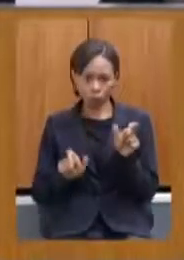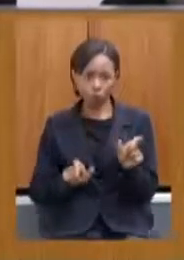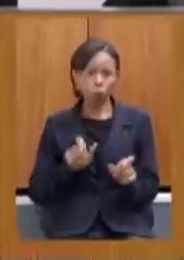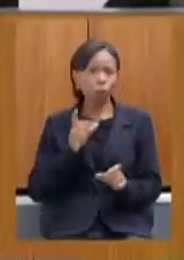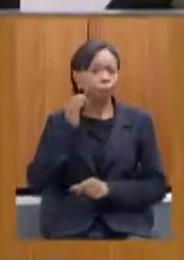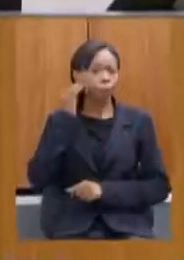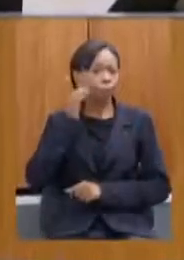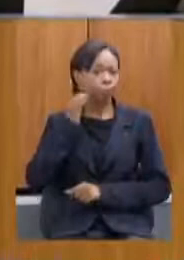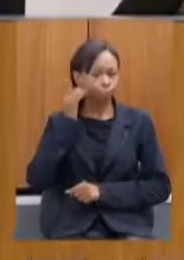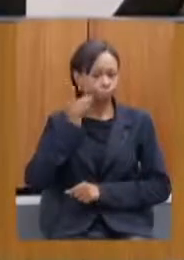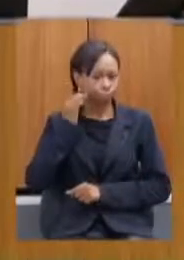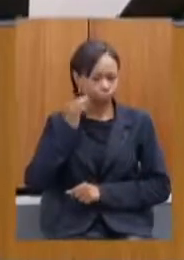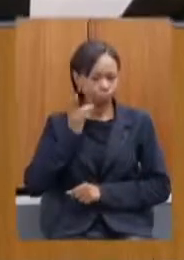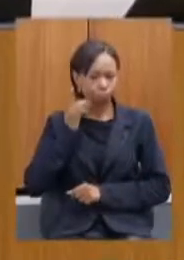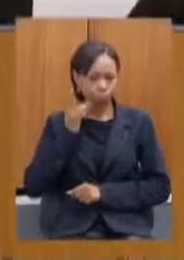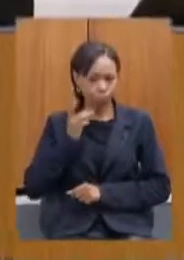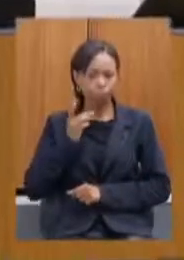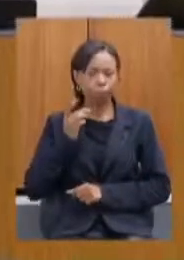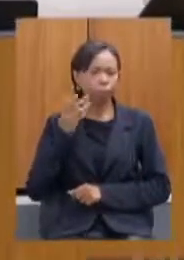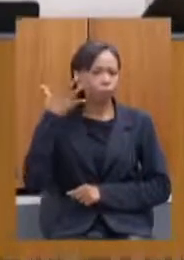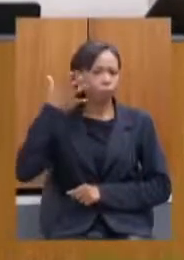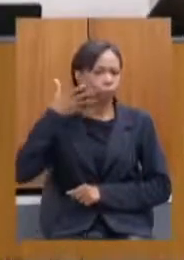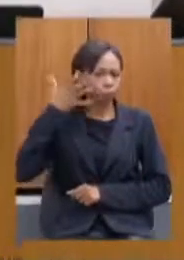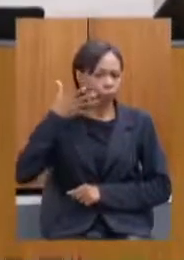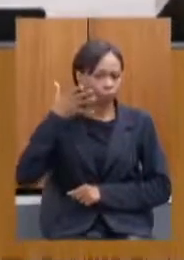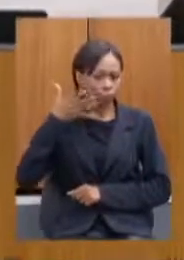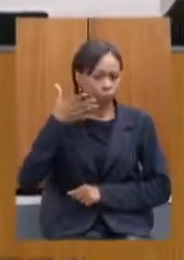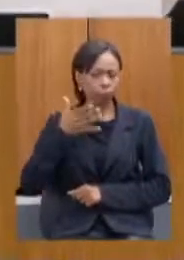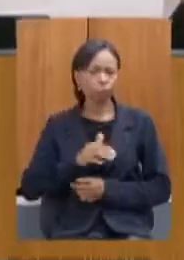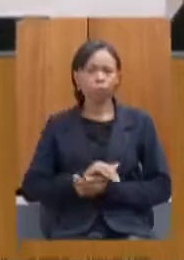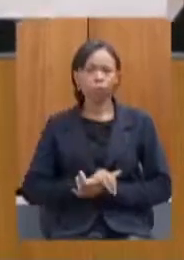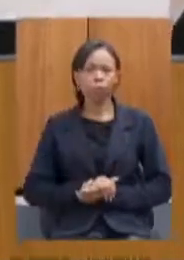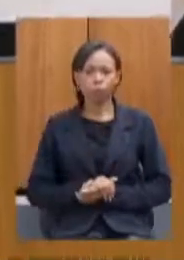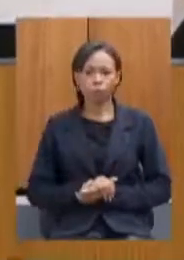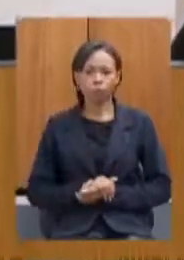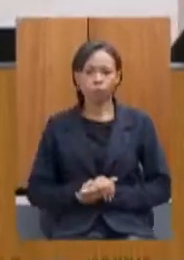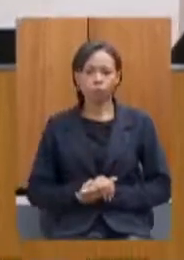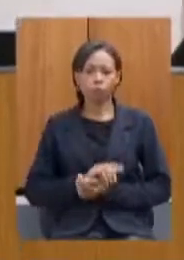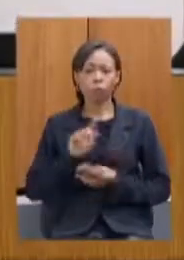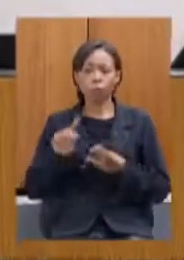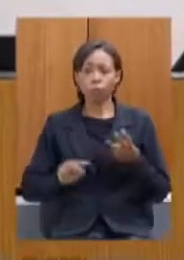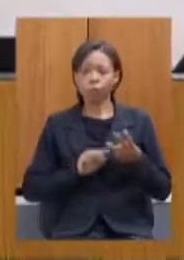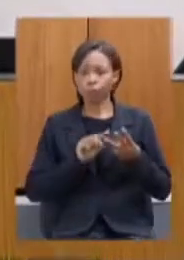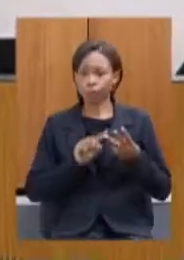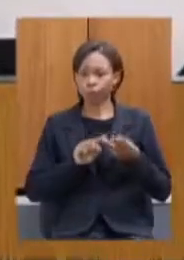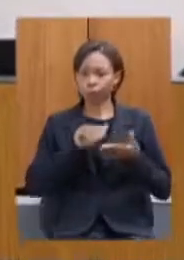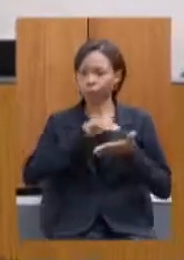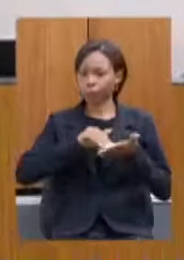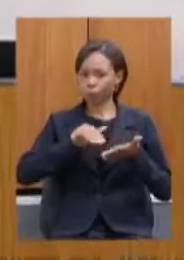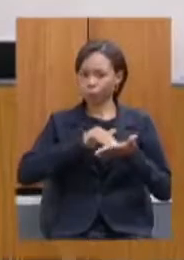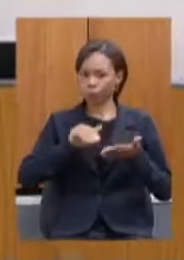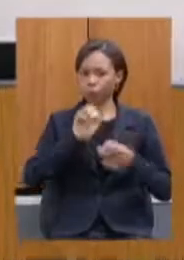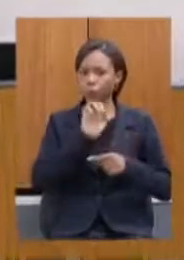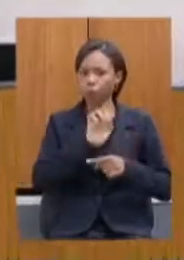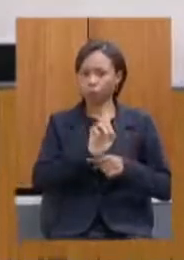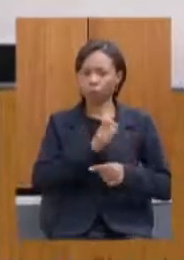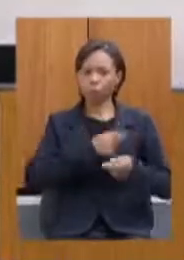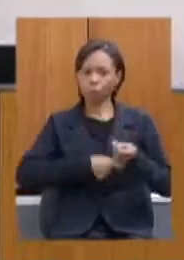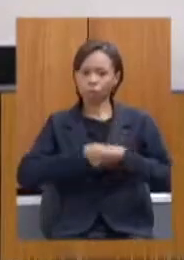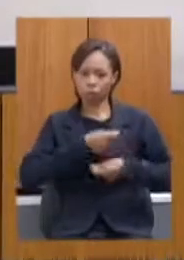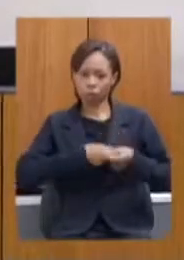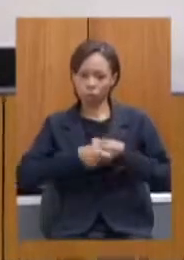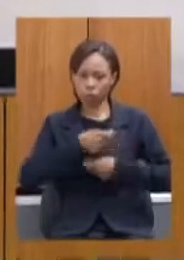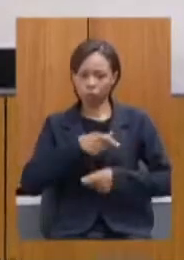termos da Deliberação da Mesa nº 2.711-2019. Em seguida, o secretário de Estado da Fazenda, excelentíssimo senhor